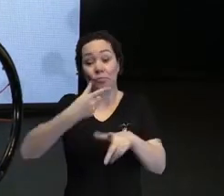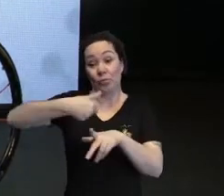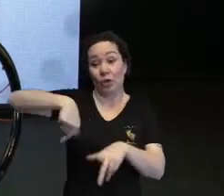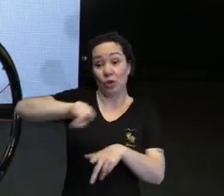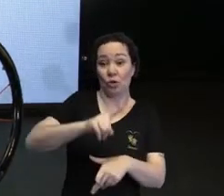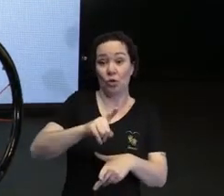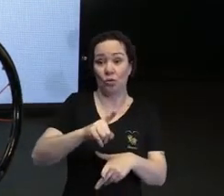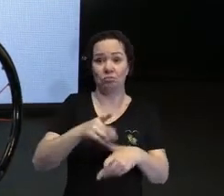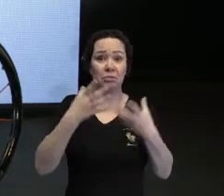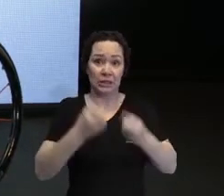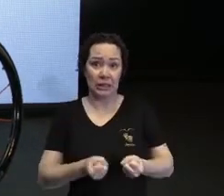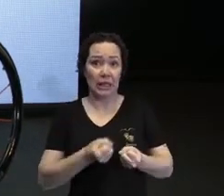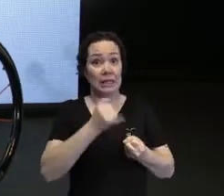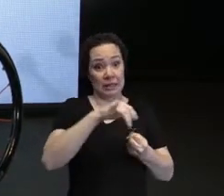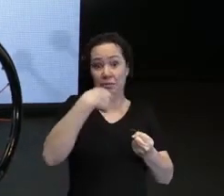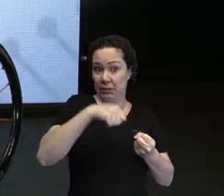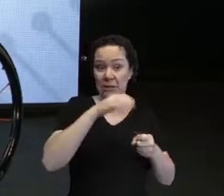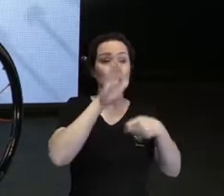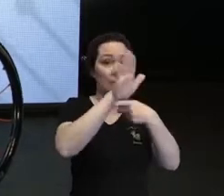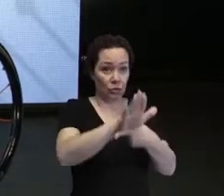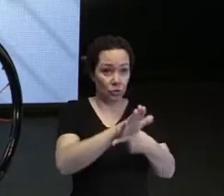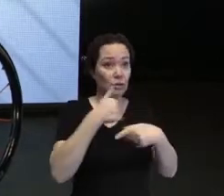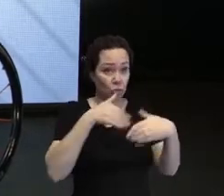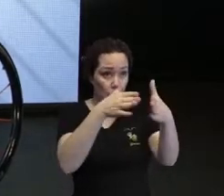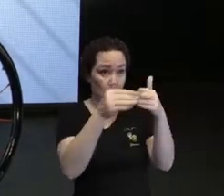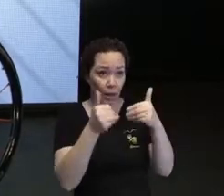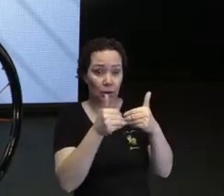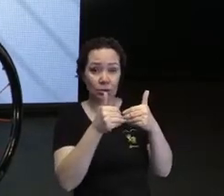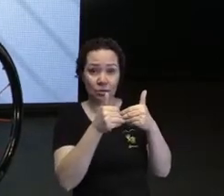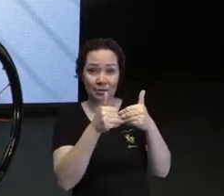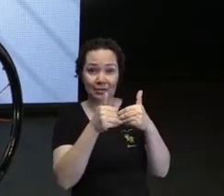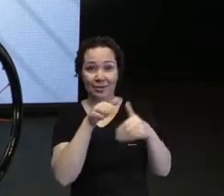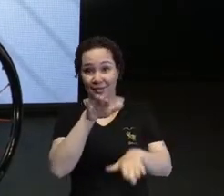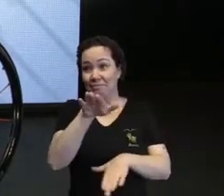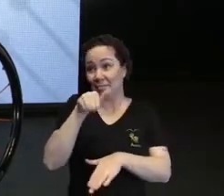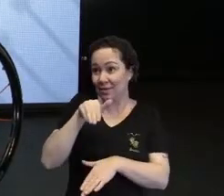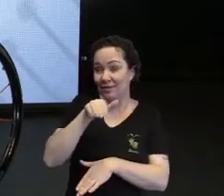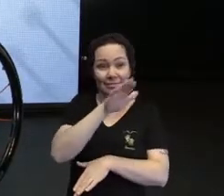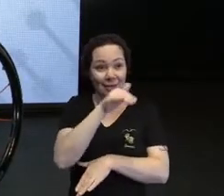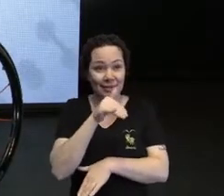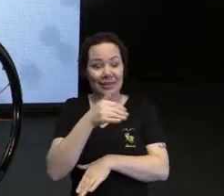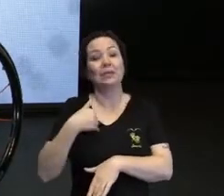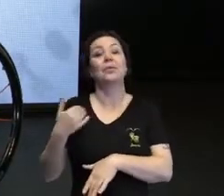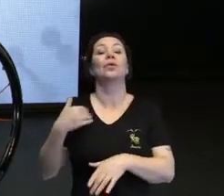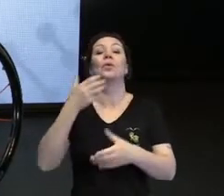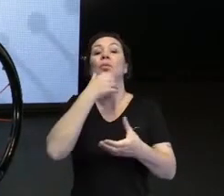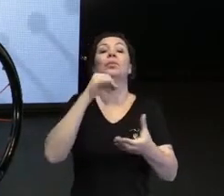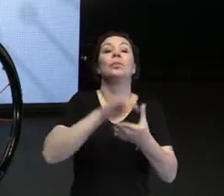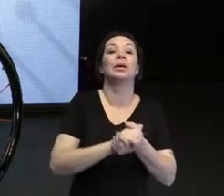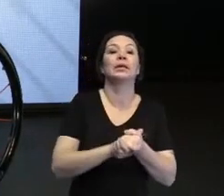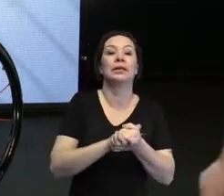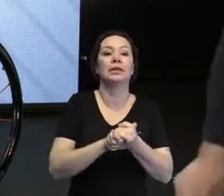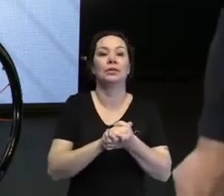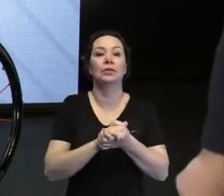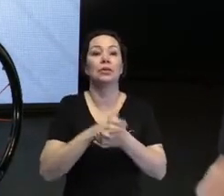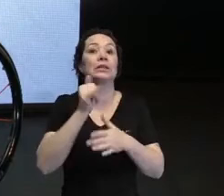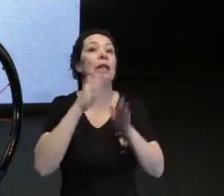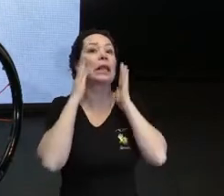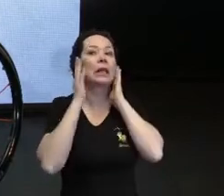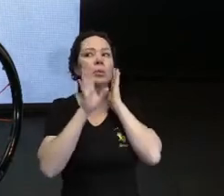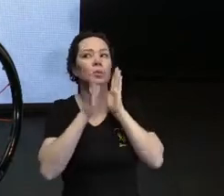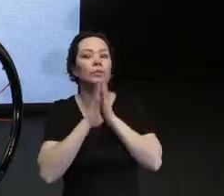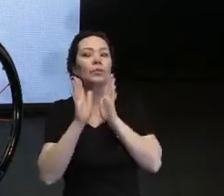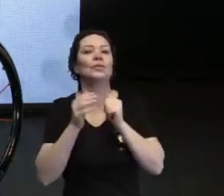Colocarmos no lugar de, se eu precisar de ajuda, eu peço também. Então, cheguei aqui, meu marido, tampa os ouvidinhos, se estiver ouvindo,